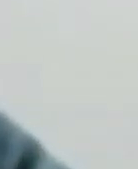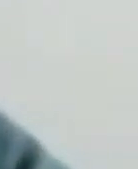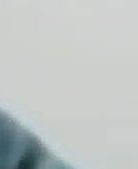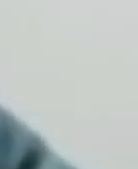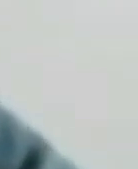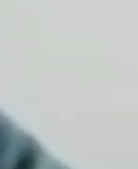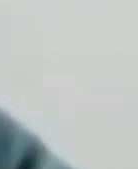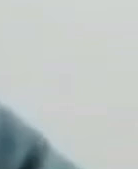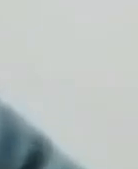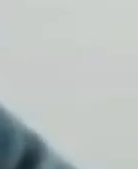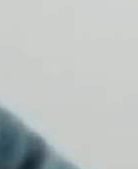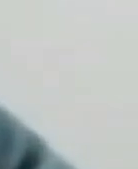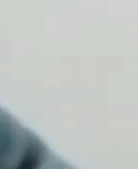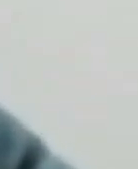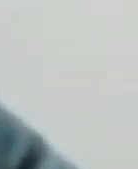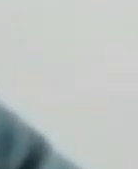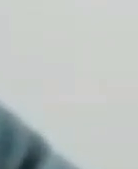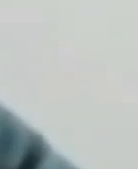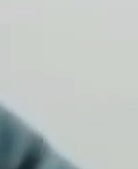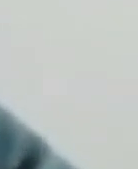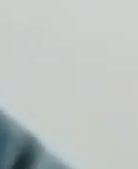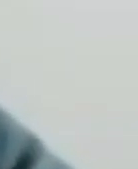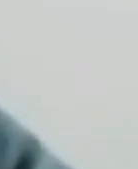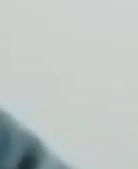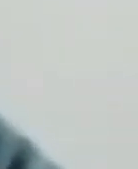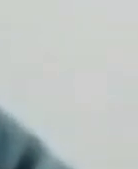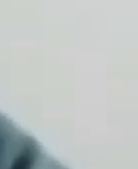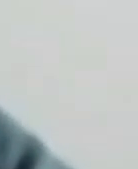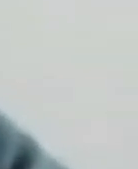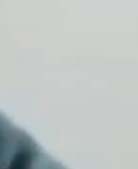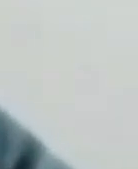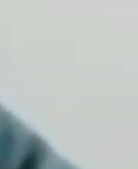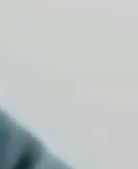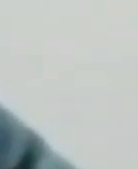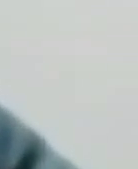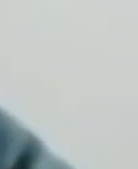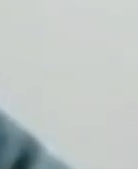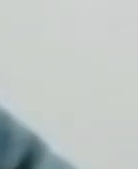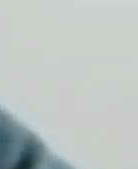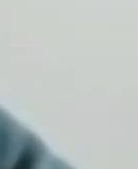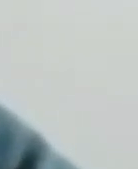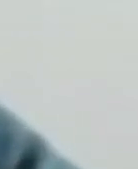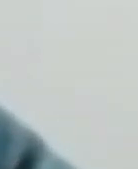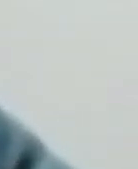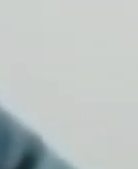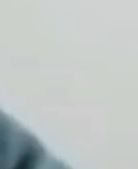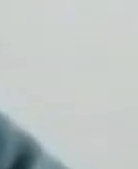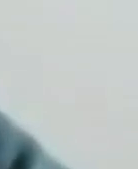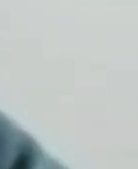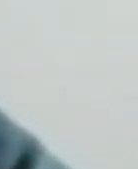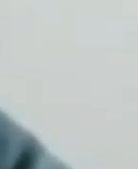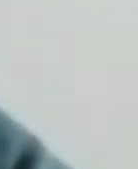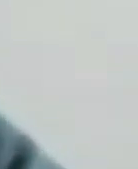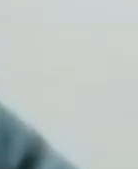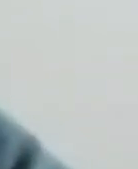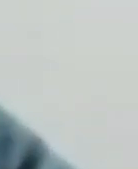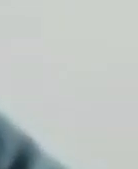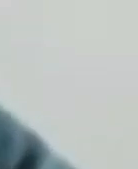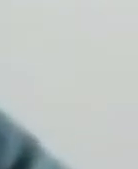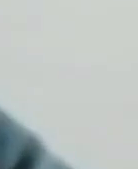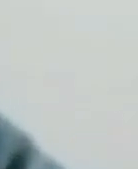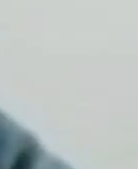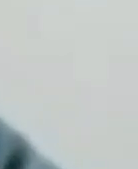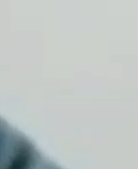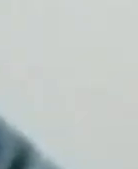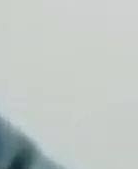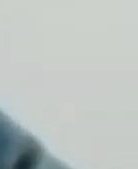uma vez, tomem uma atitude justiça brasileira. Soltem este rapaz. dê a ele